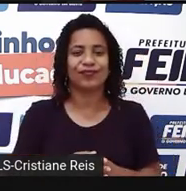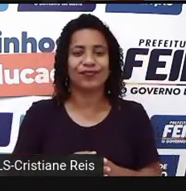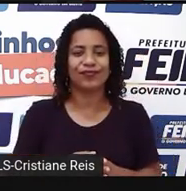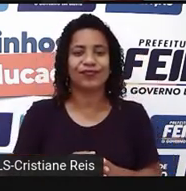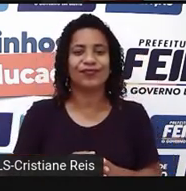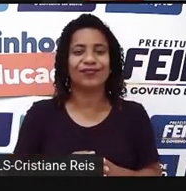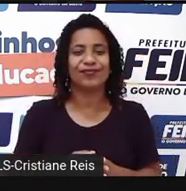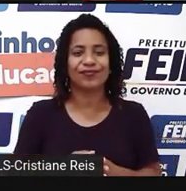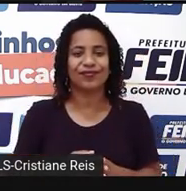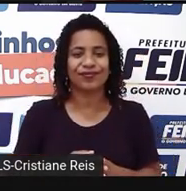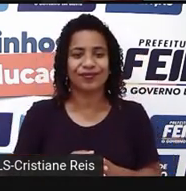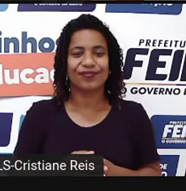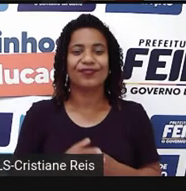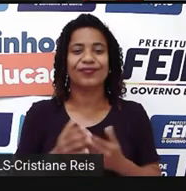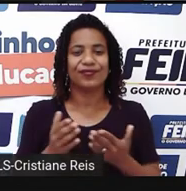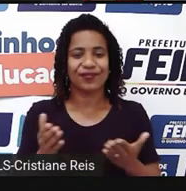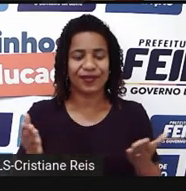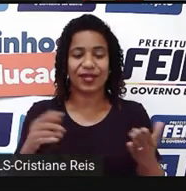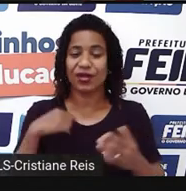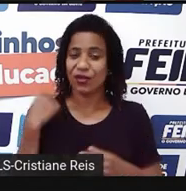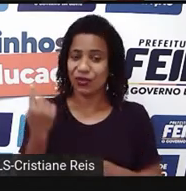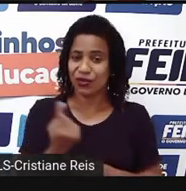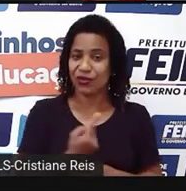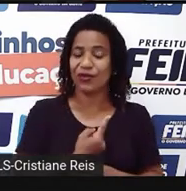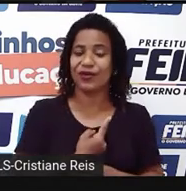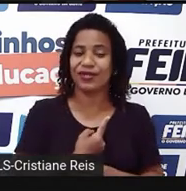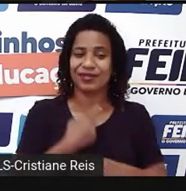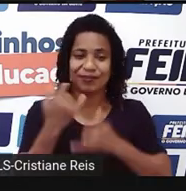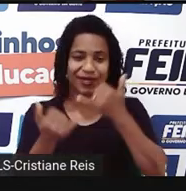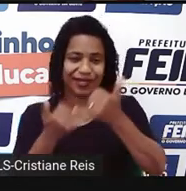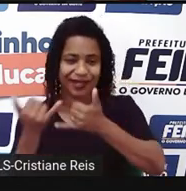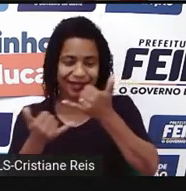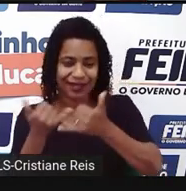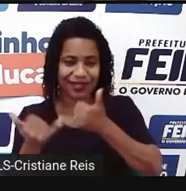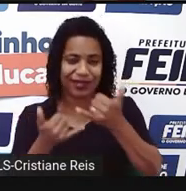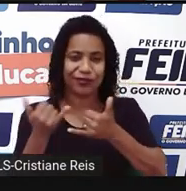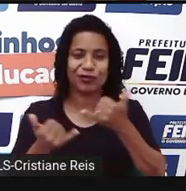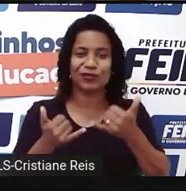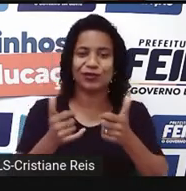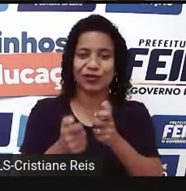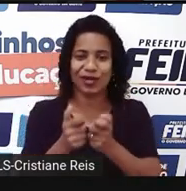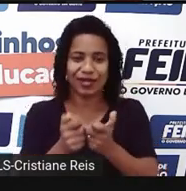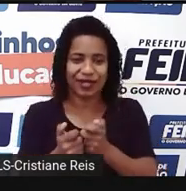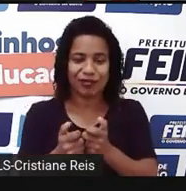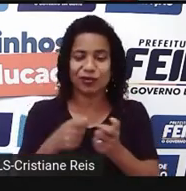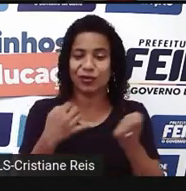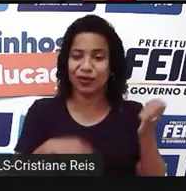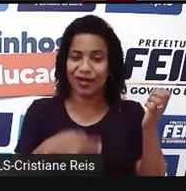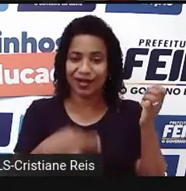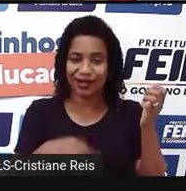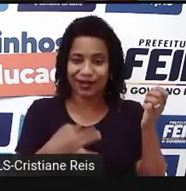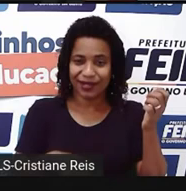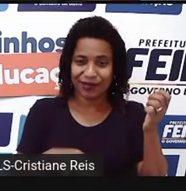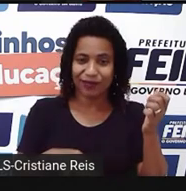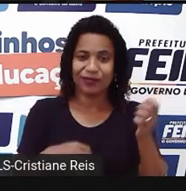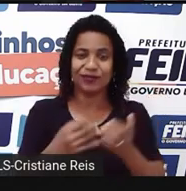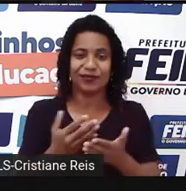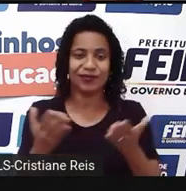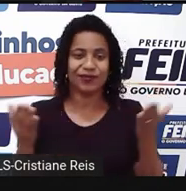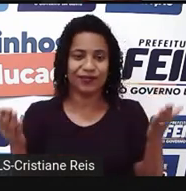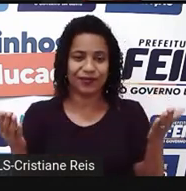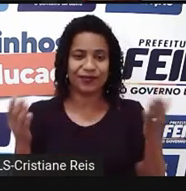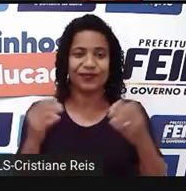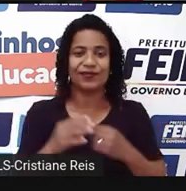will play with me. Então, nós brincaremos, jogaremos ou tocaremos. Você, no